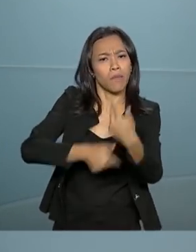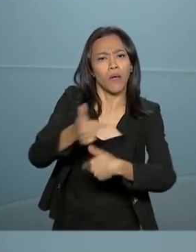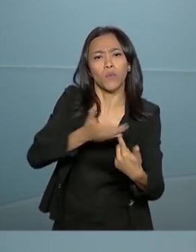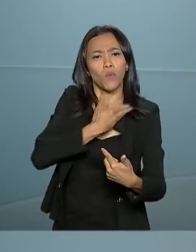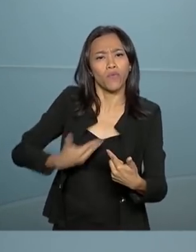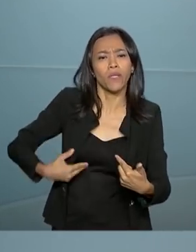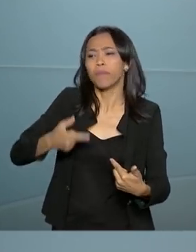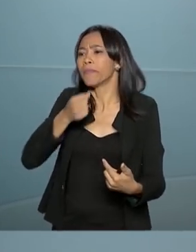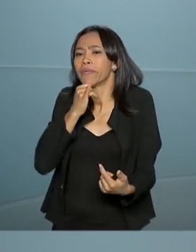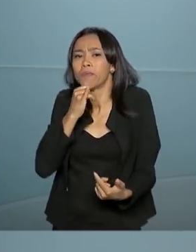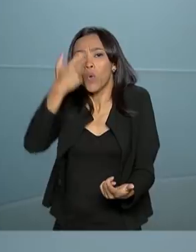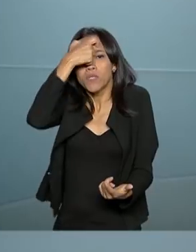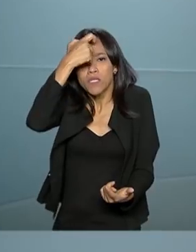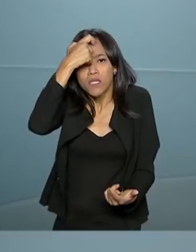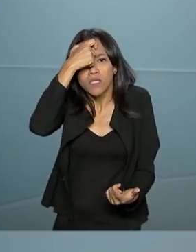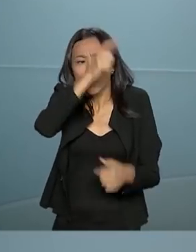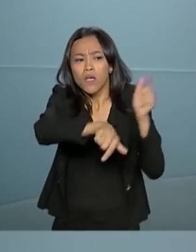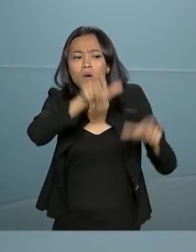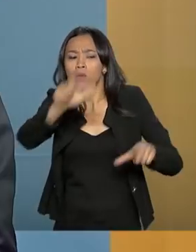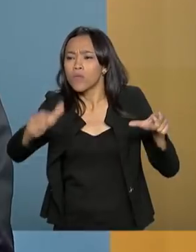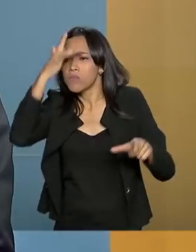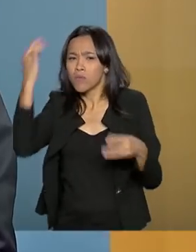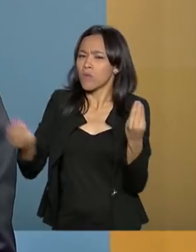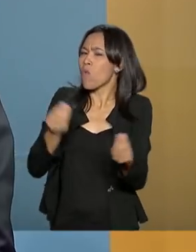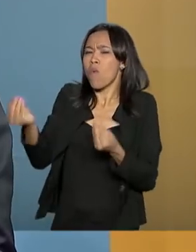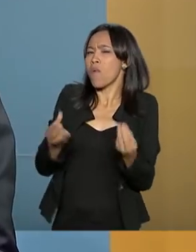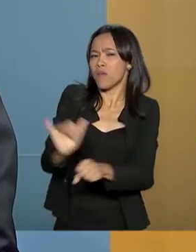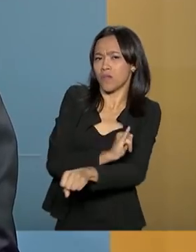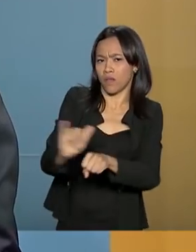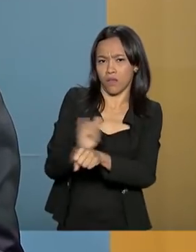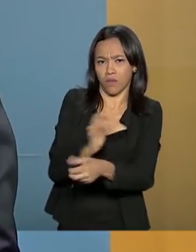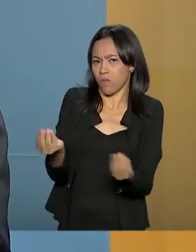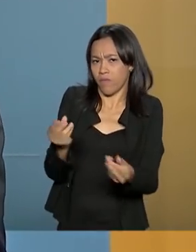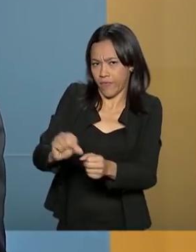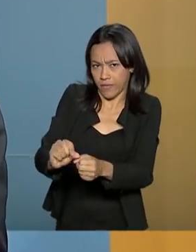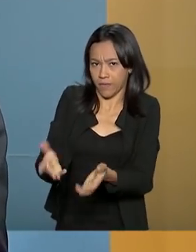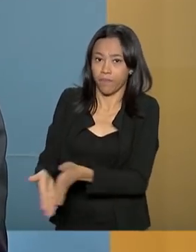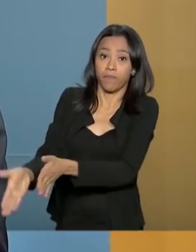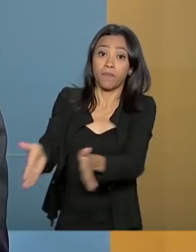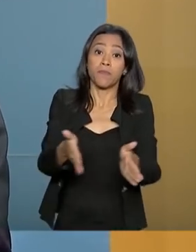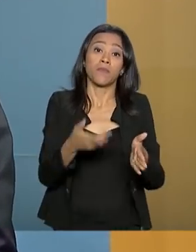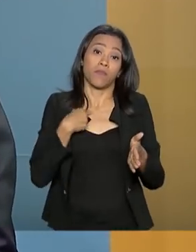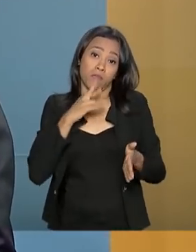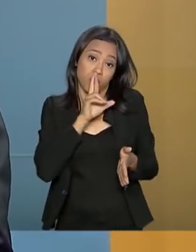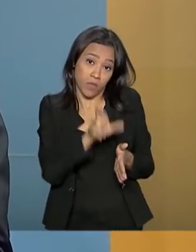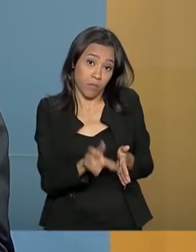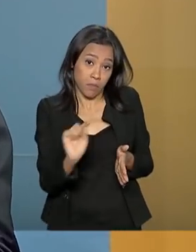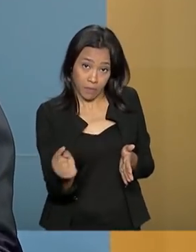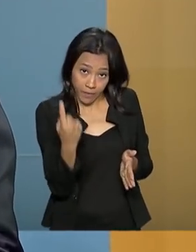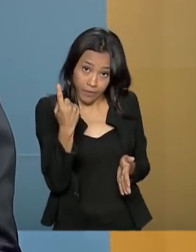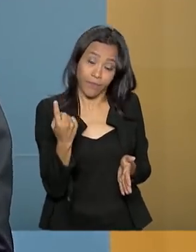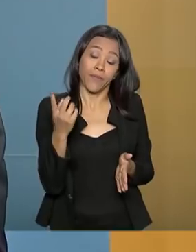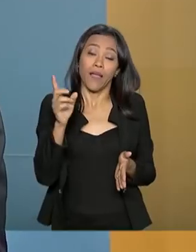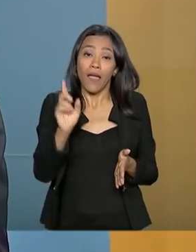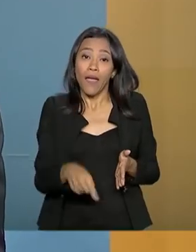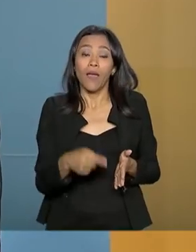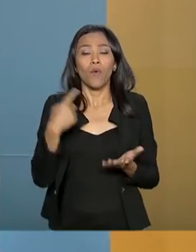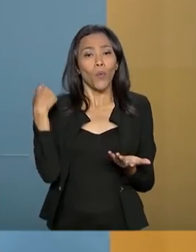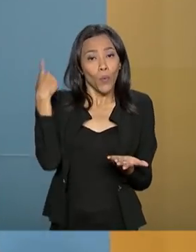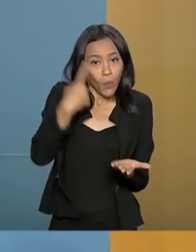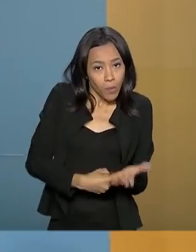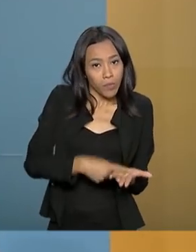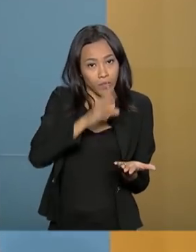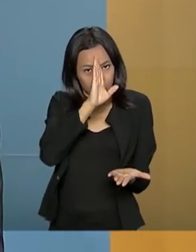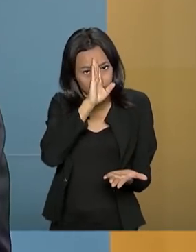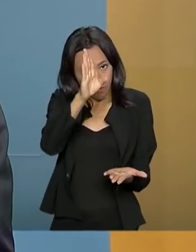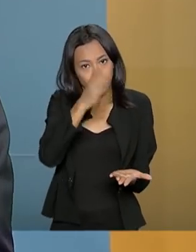da população, como é que vai ser feito isso? Bom, em primeiro lugar, quando você dá a prioridade, você diz, esta é uma agenda prioritária para